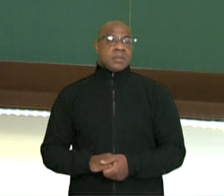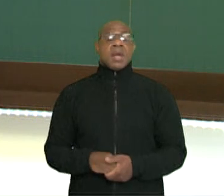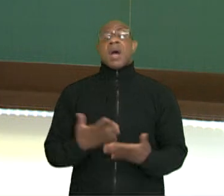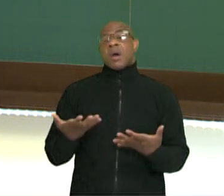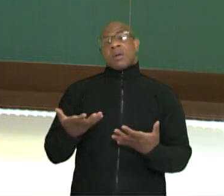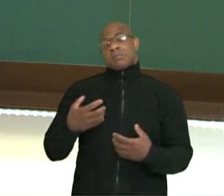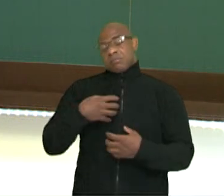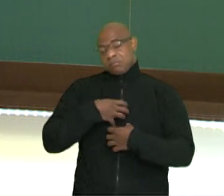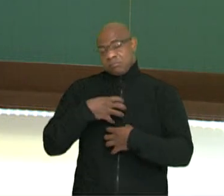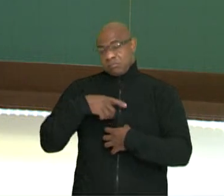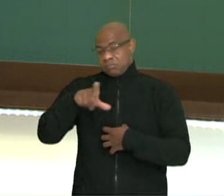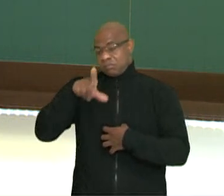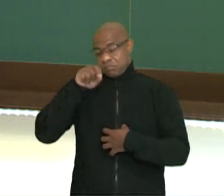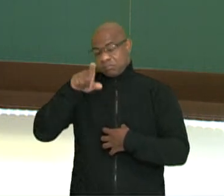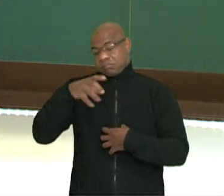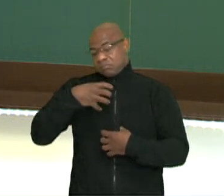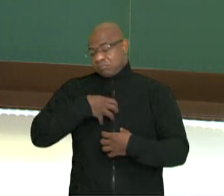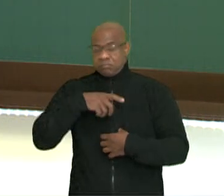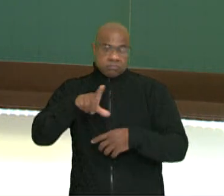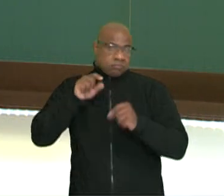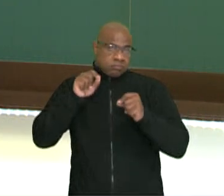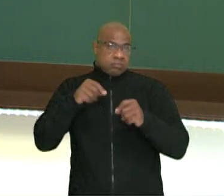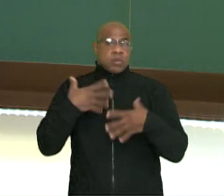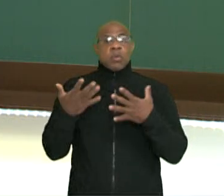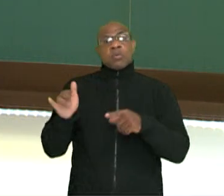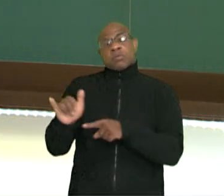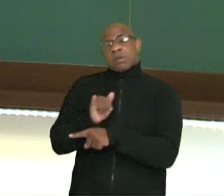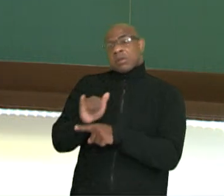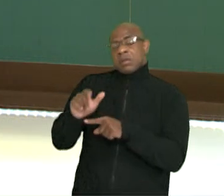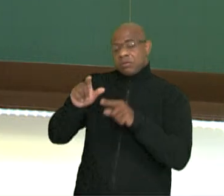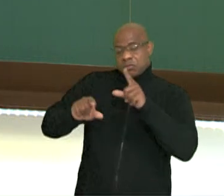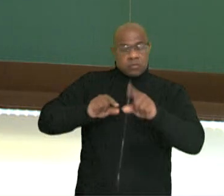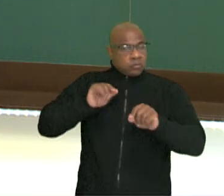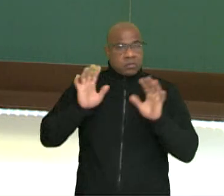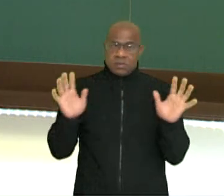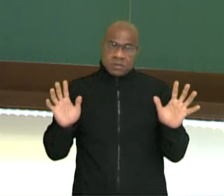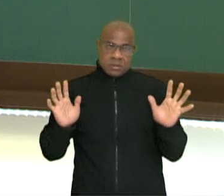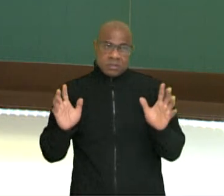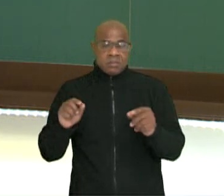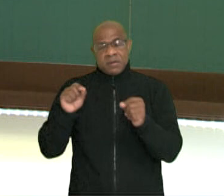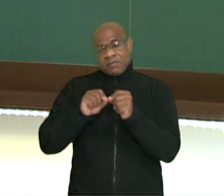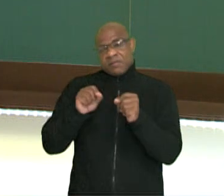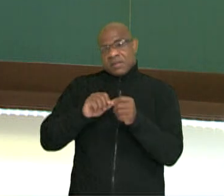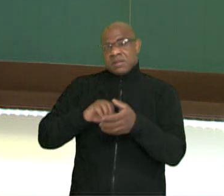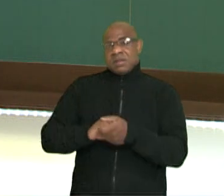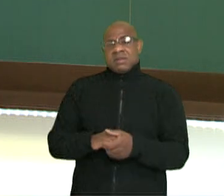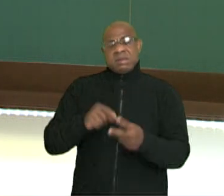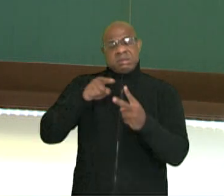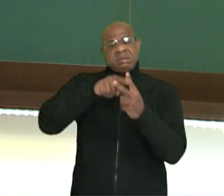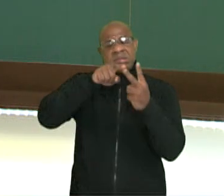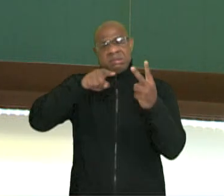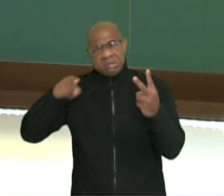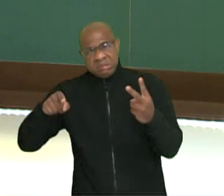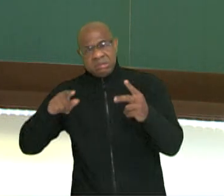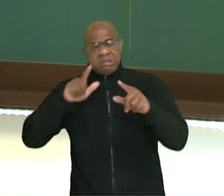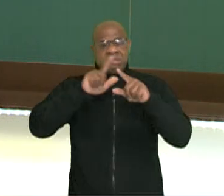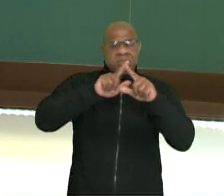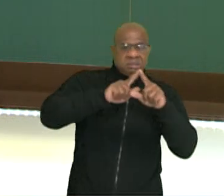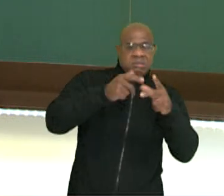ver a ferramenta para resolver, ok? Some produto, Bhaskara, completar quadrado, fatoração e por aí vai.